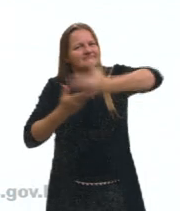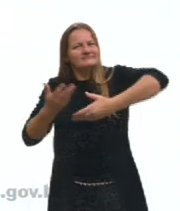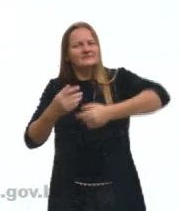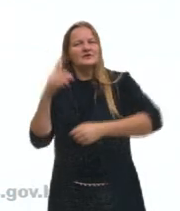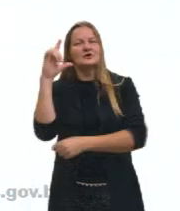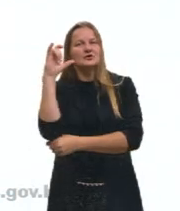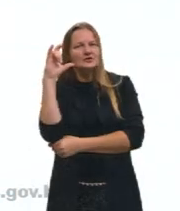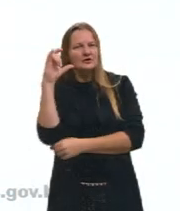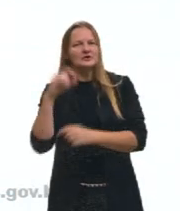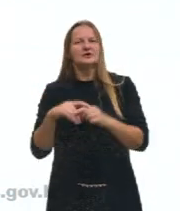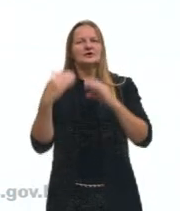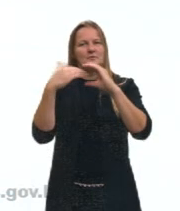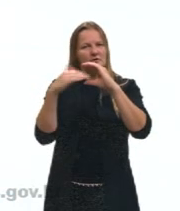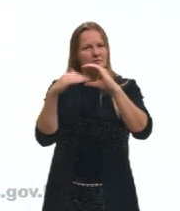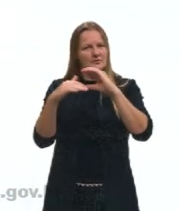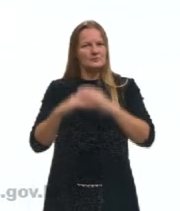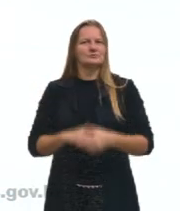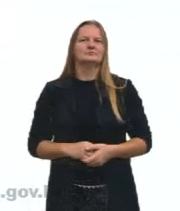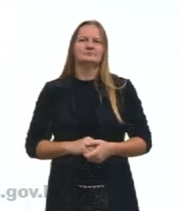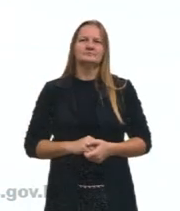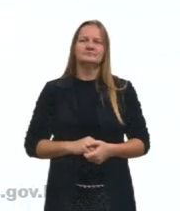dois, meu Instagram e meu e-mail, tá?